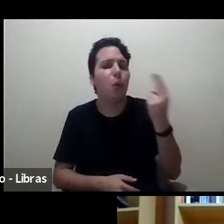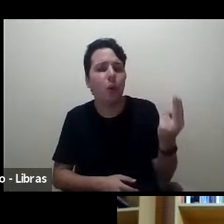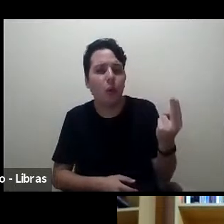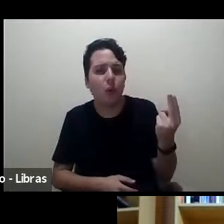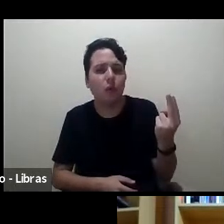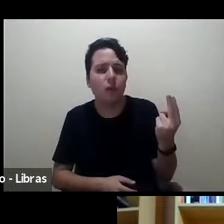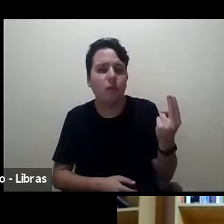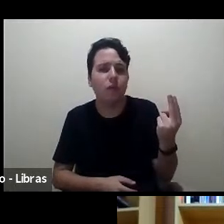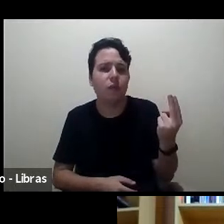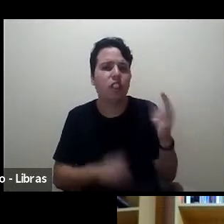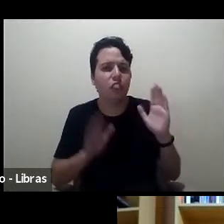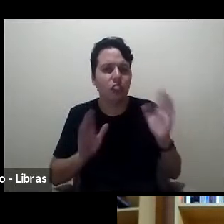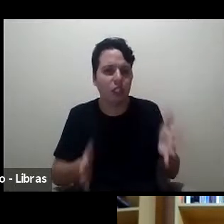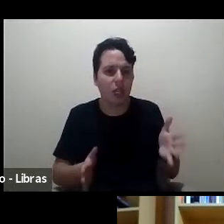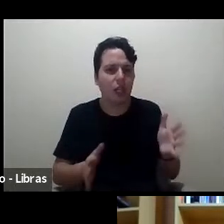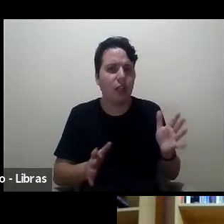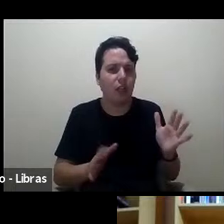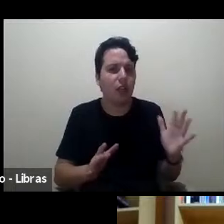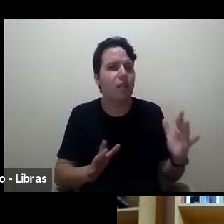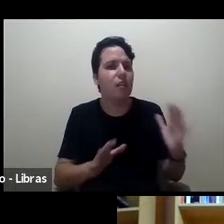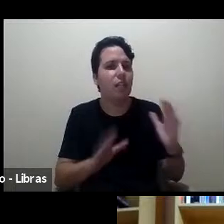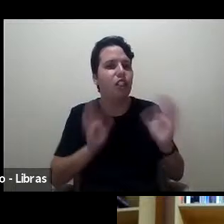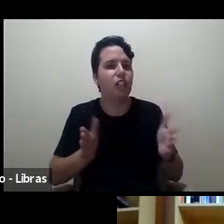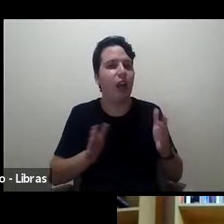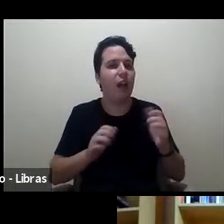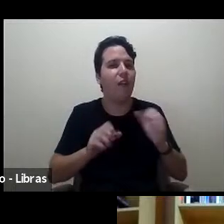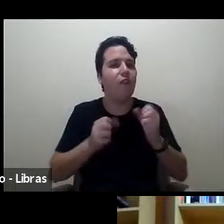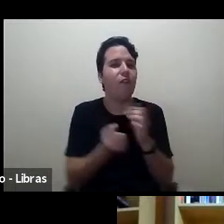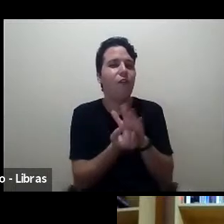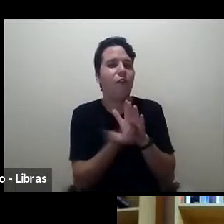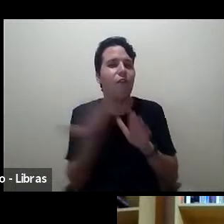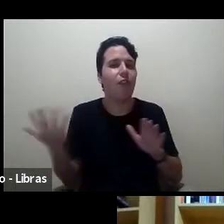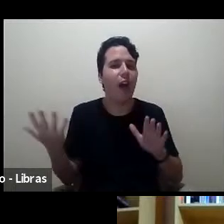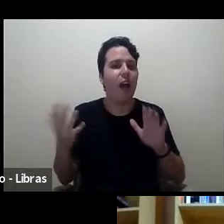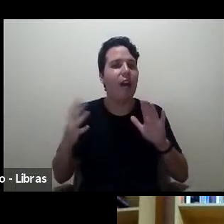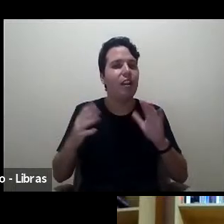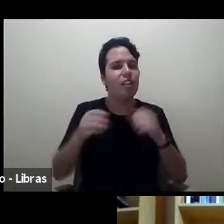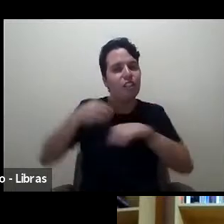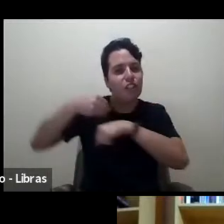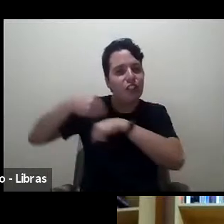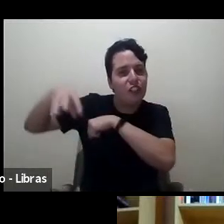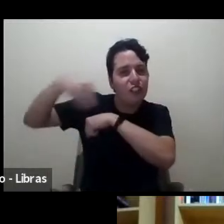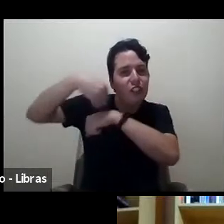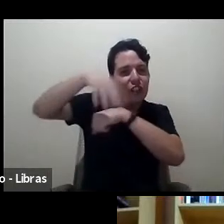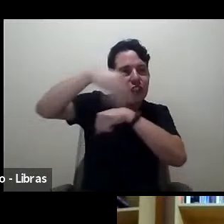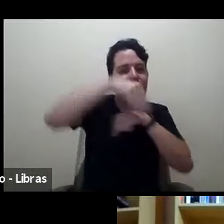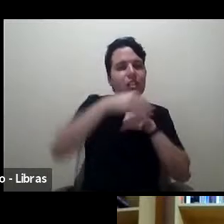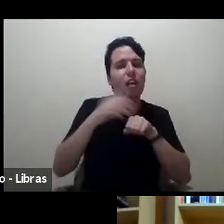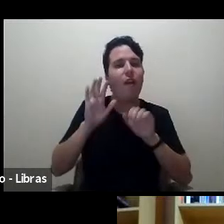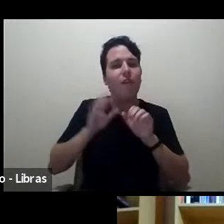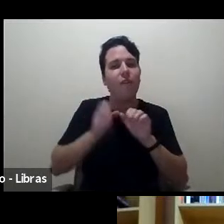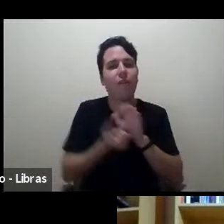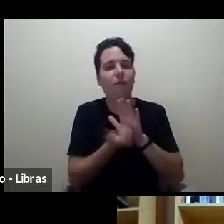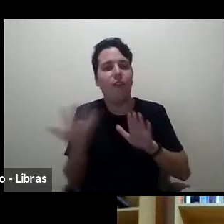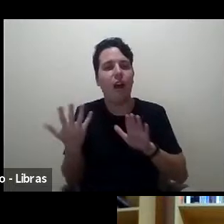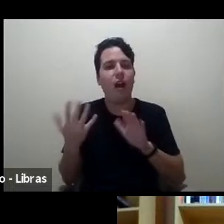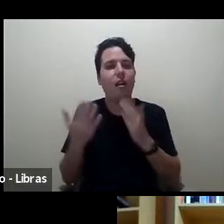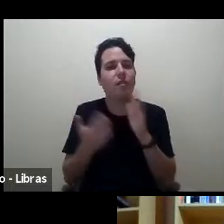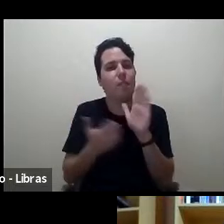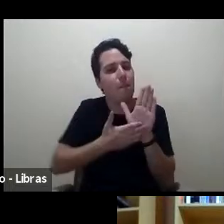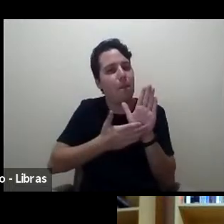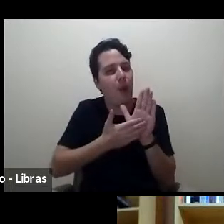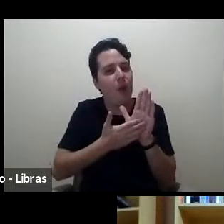enfim já ficaram vários recados várias propostas acho que fico pensando que